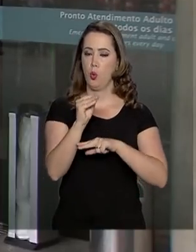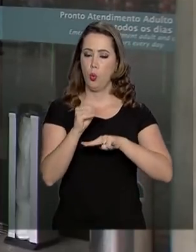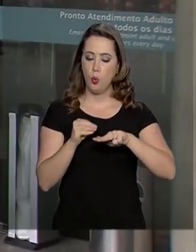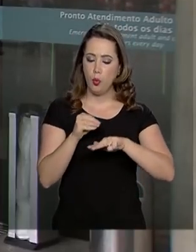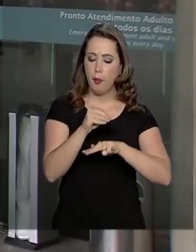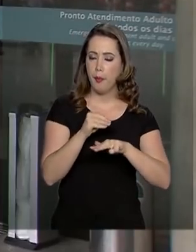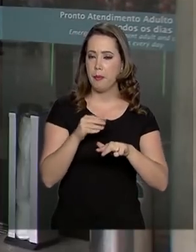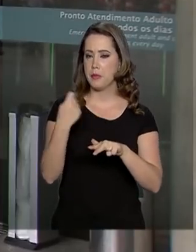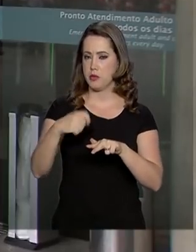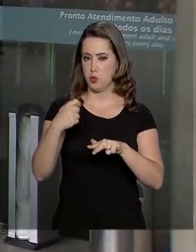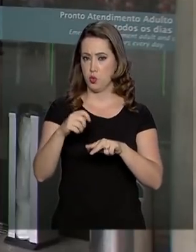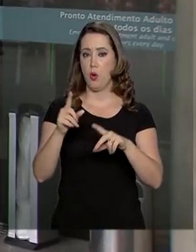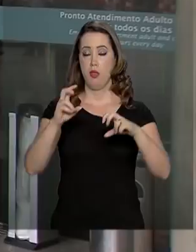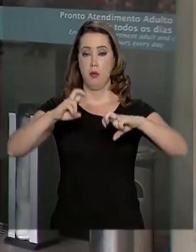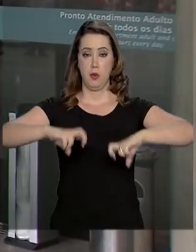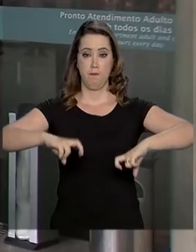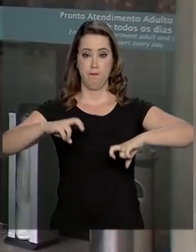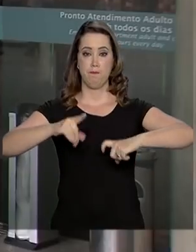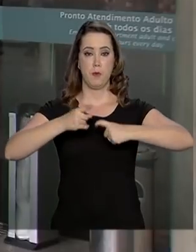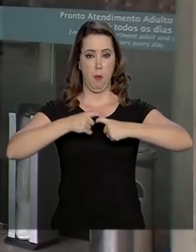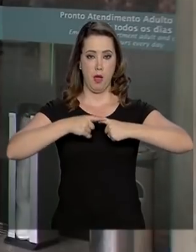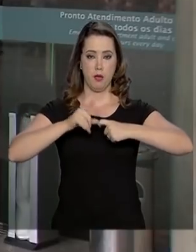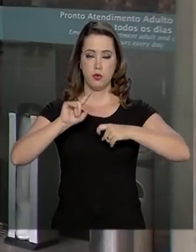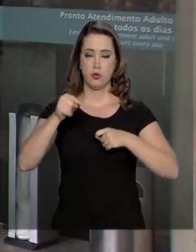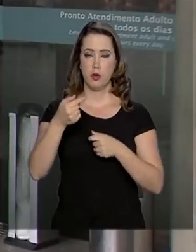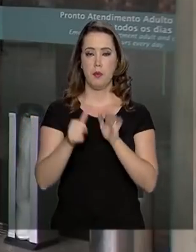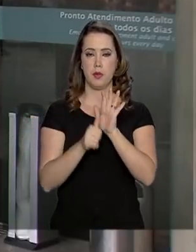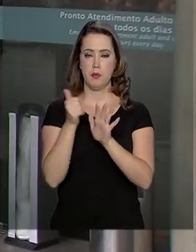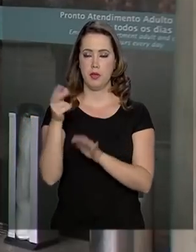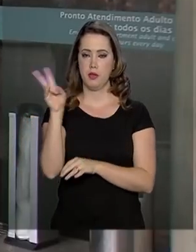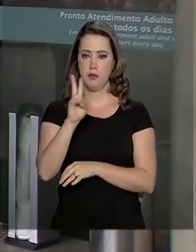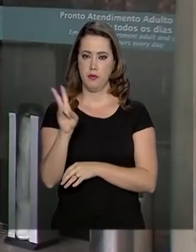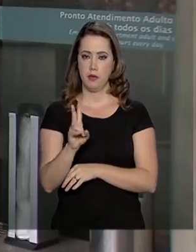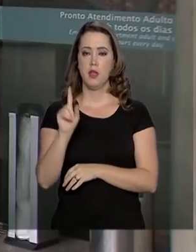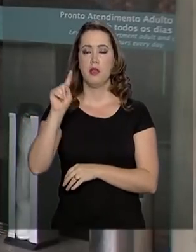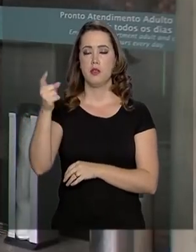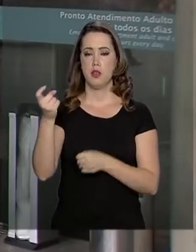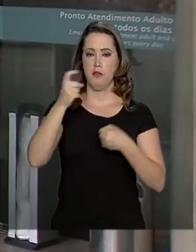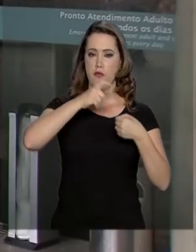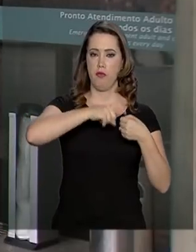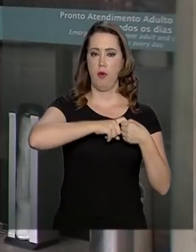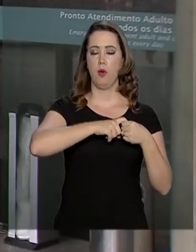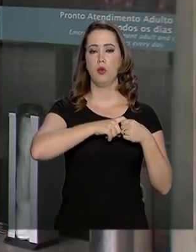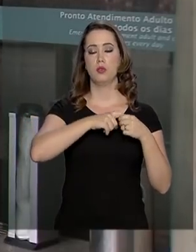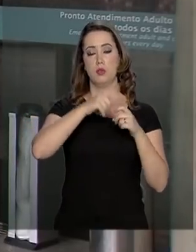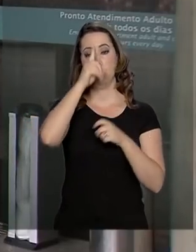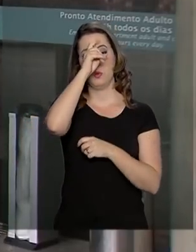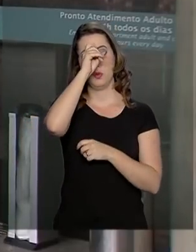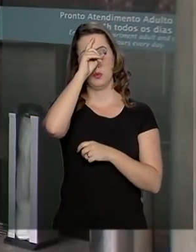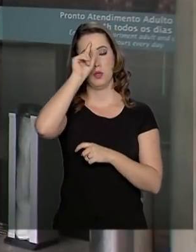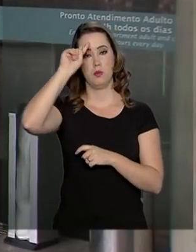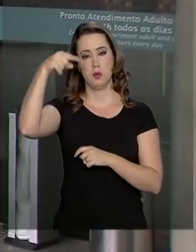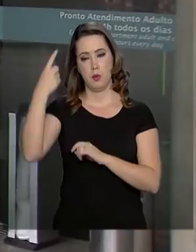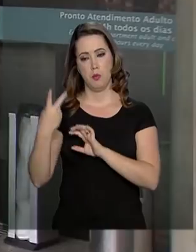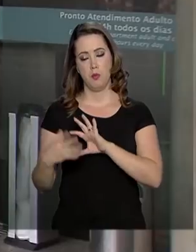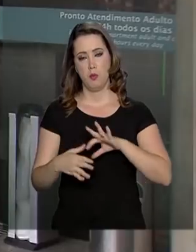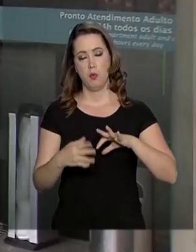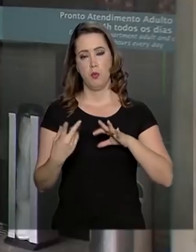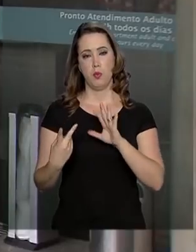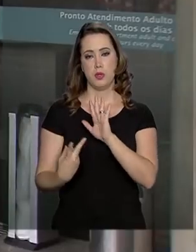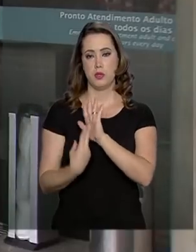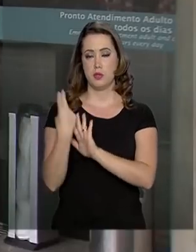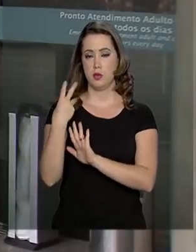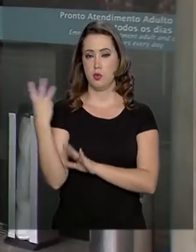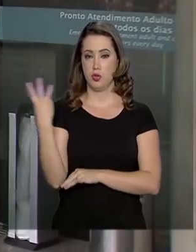vez que ele retornou ao hospital depois de se submeter à terceira cirurgia após o atentado, ao qual foi